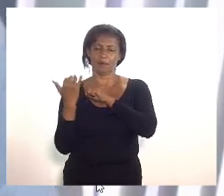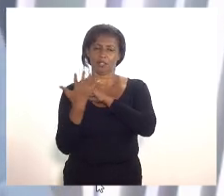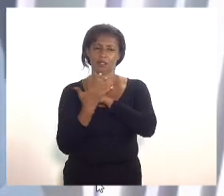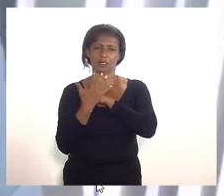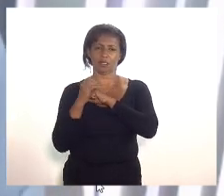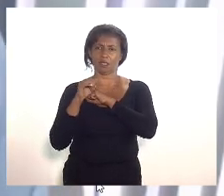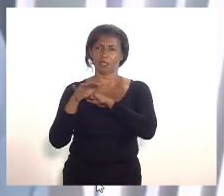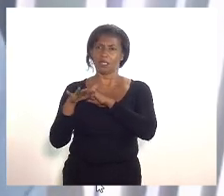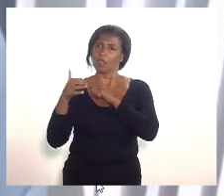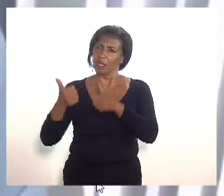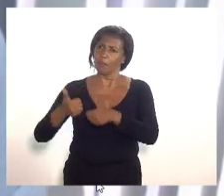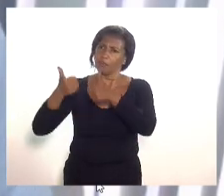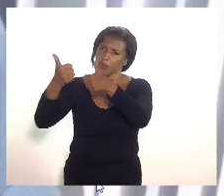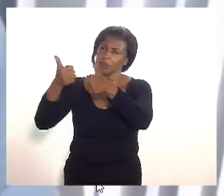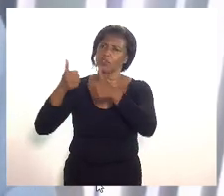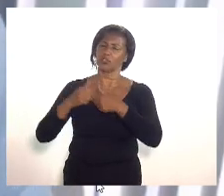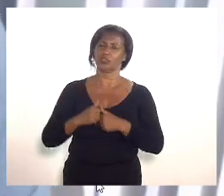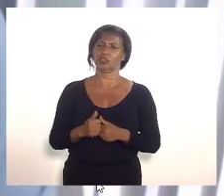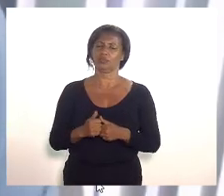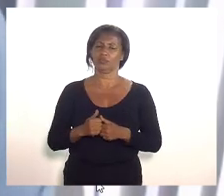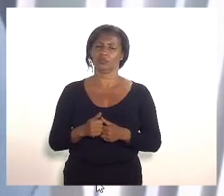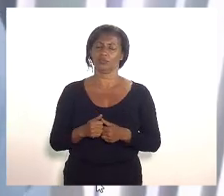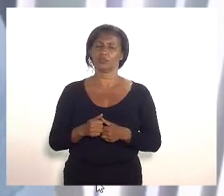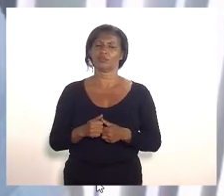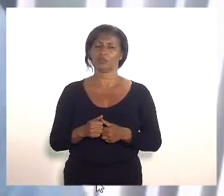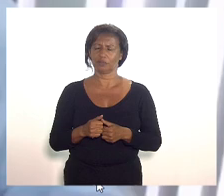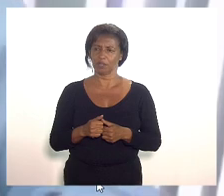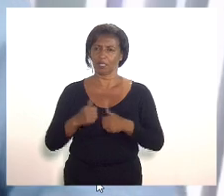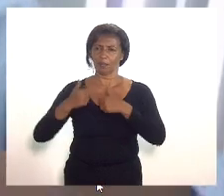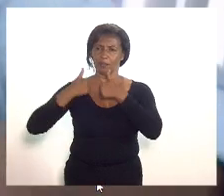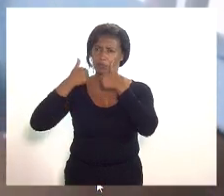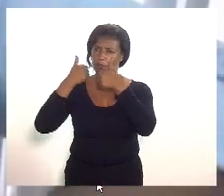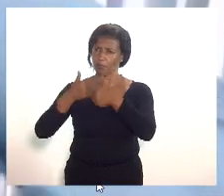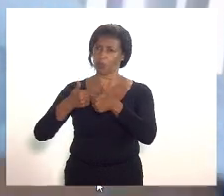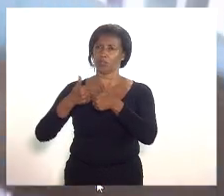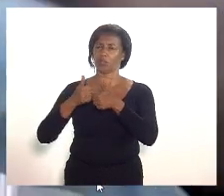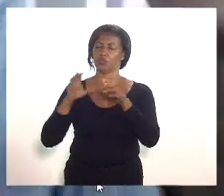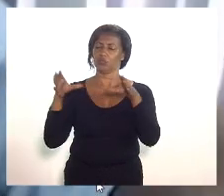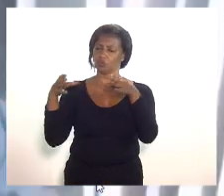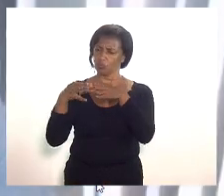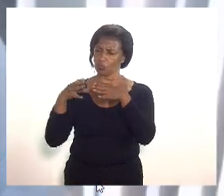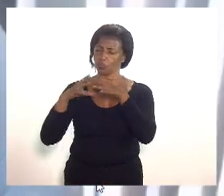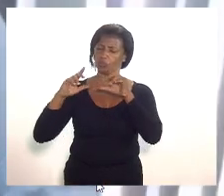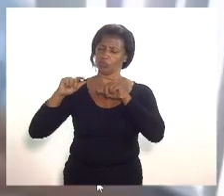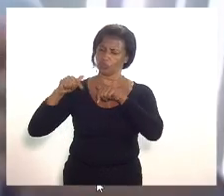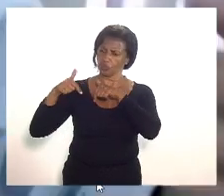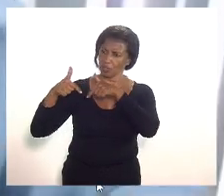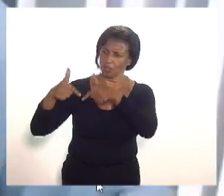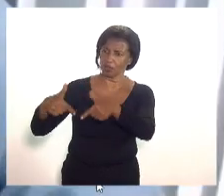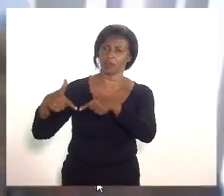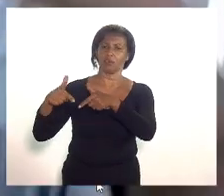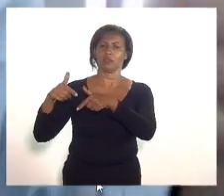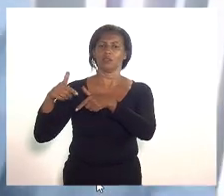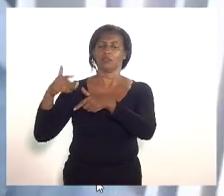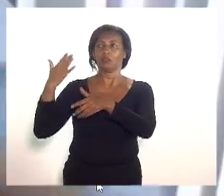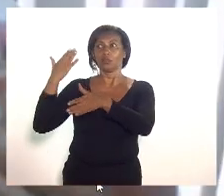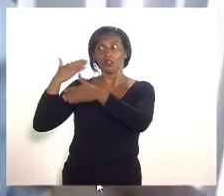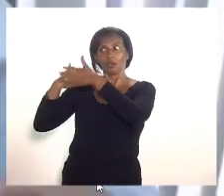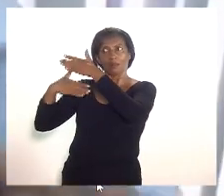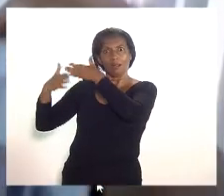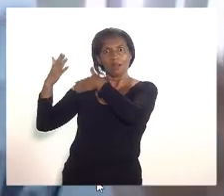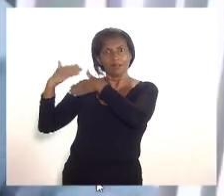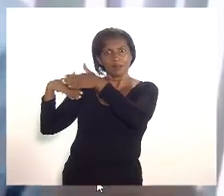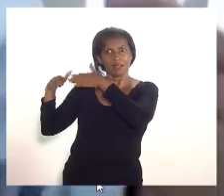é um saldo bem positivo é um saldo bem positivo em função de um conjunto de ações que foram tomadas desde o início